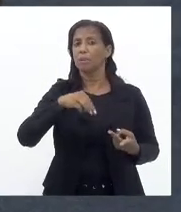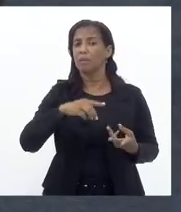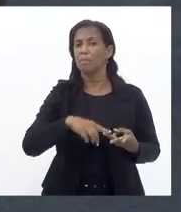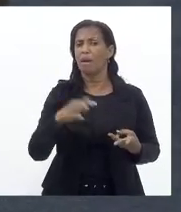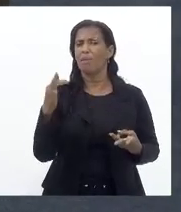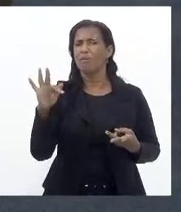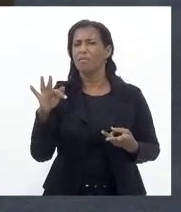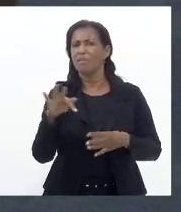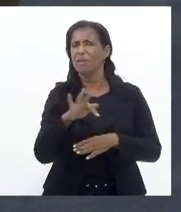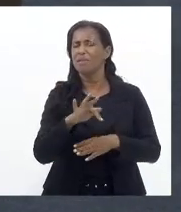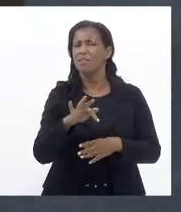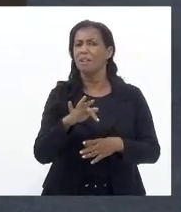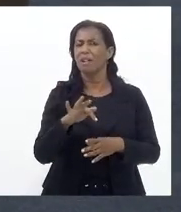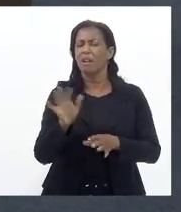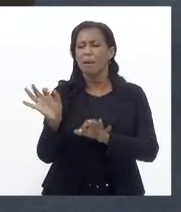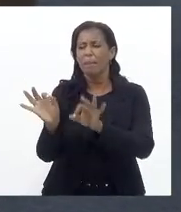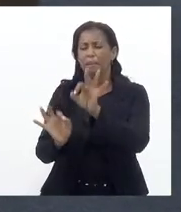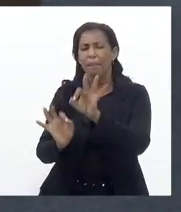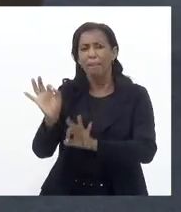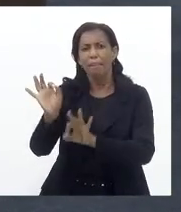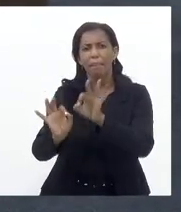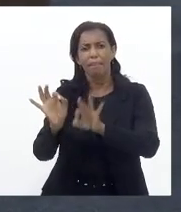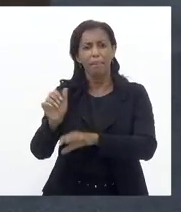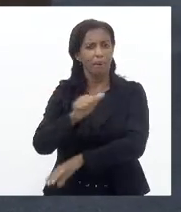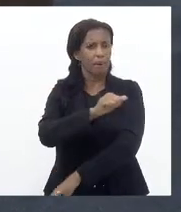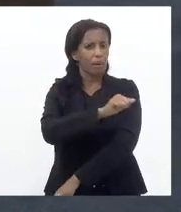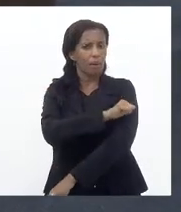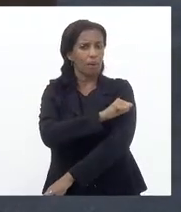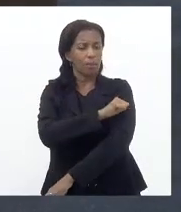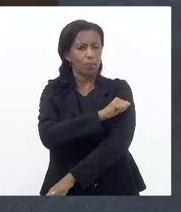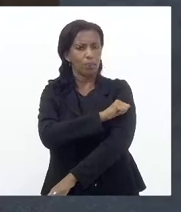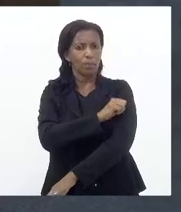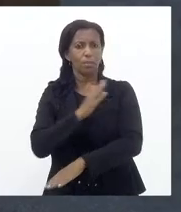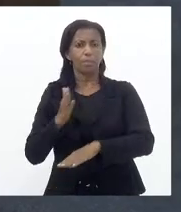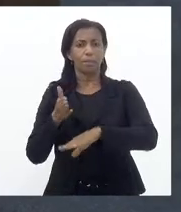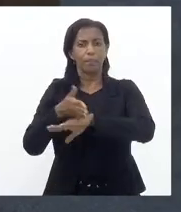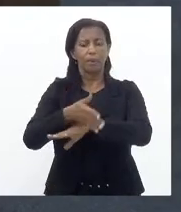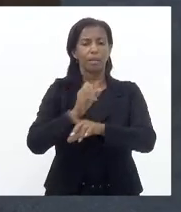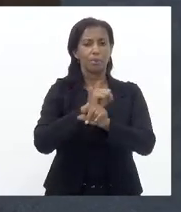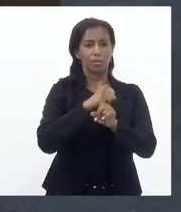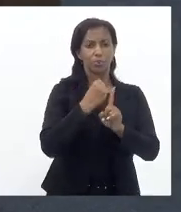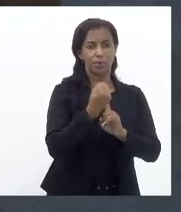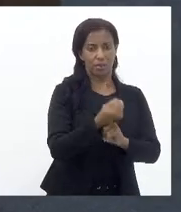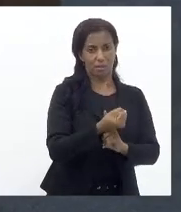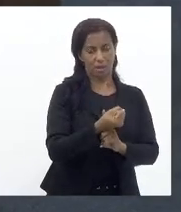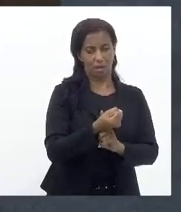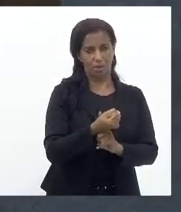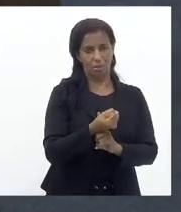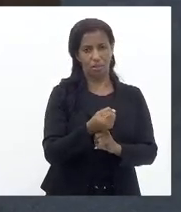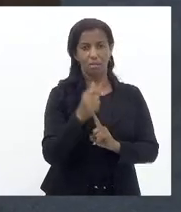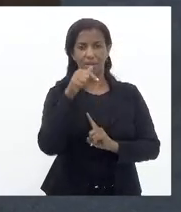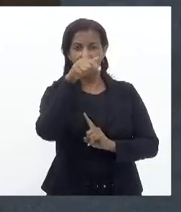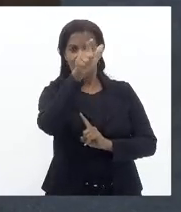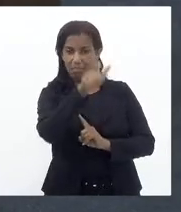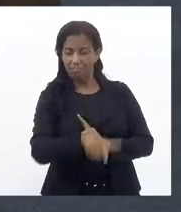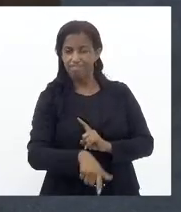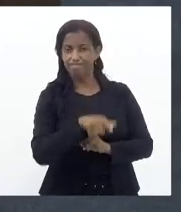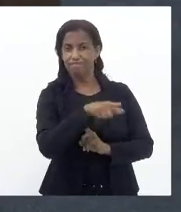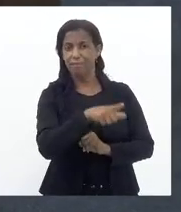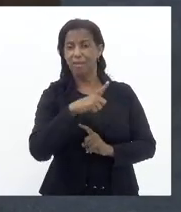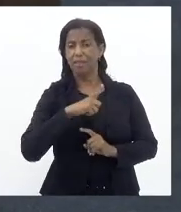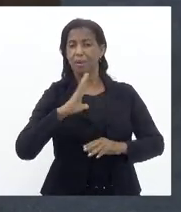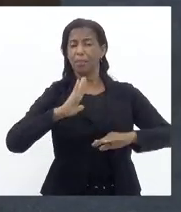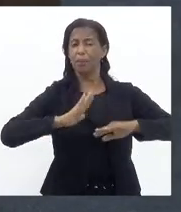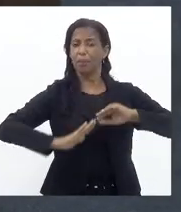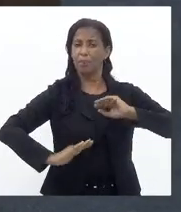Preparar o ser humano Para que ele possa Engrenar Dentro da sociedade E possa ali Ter uma